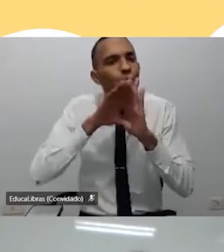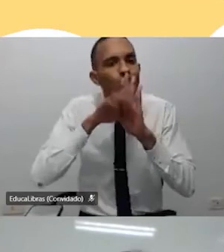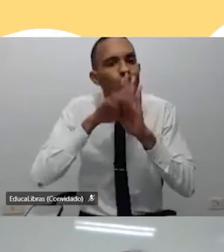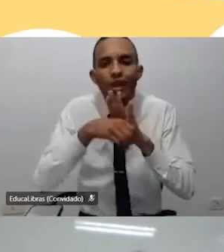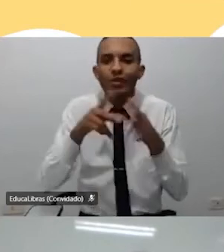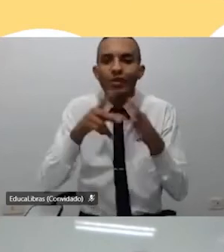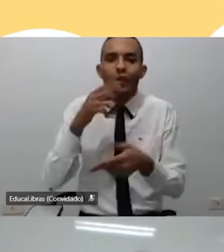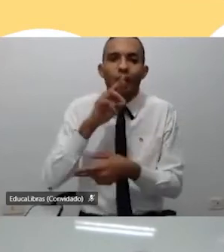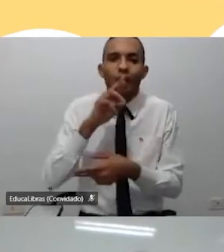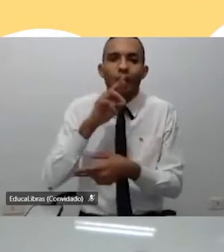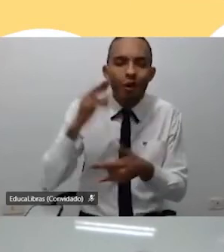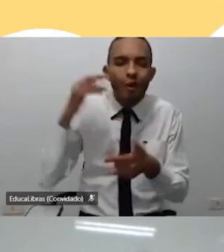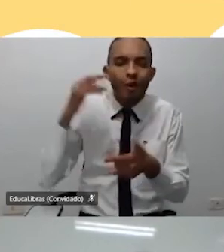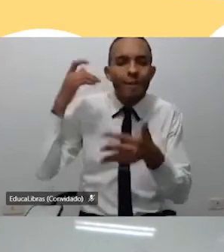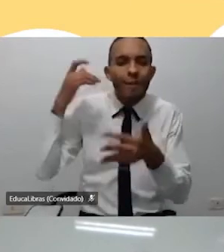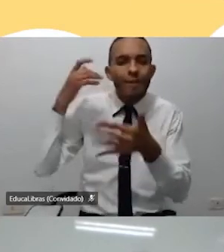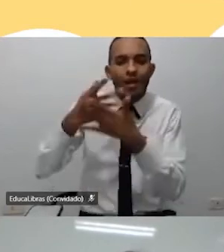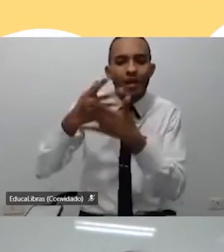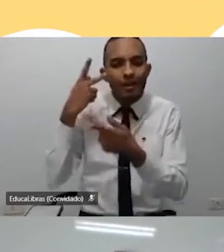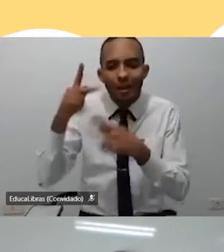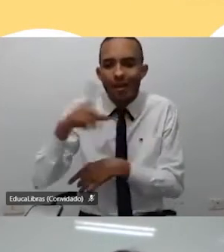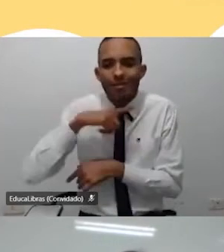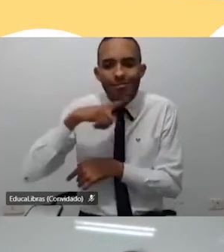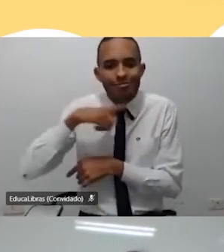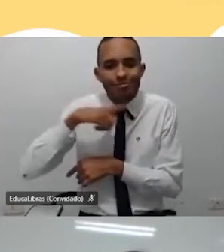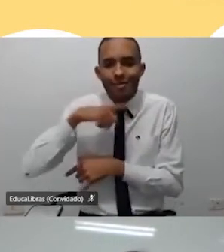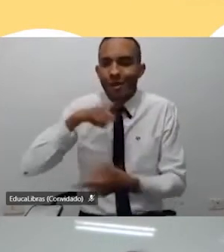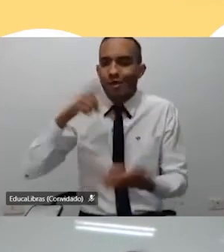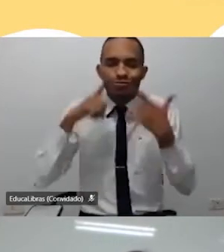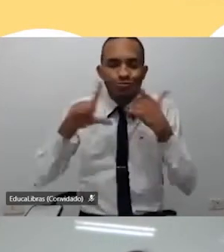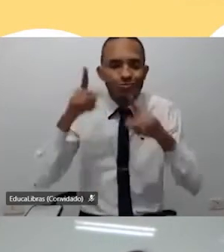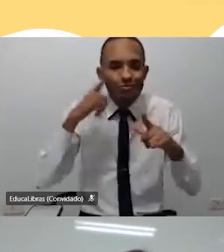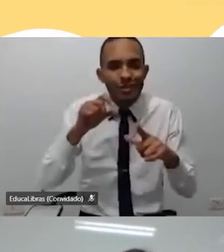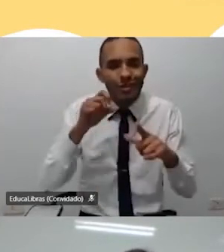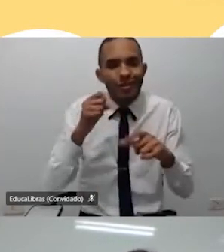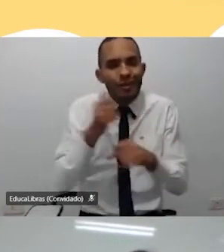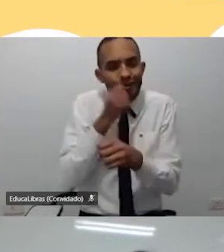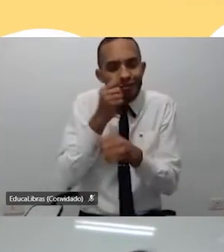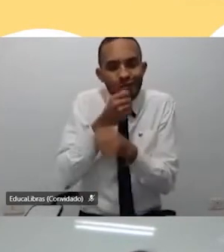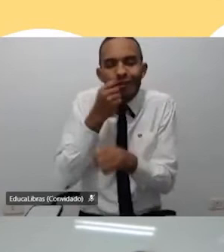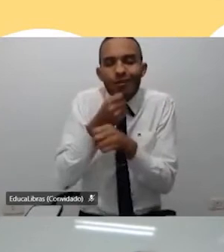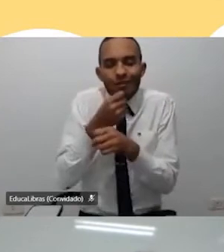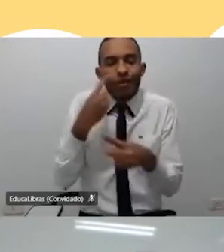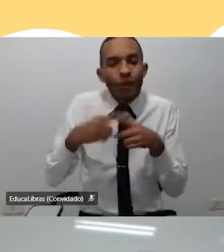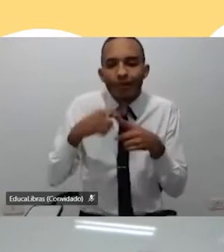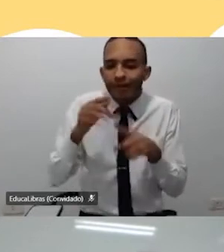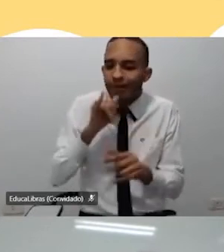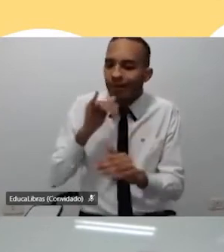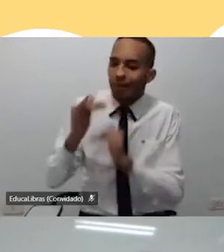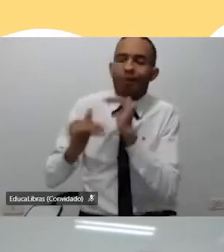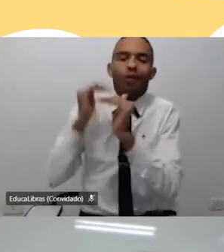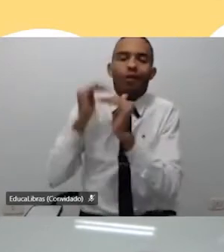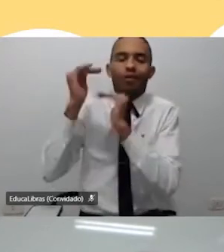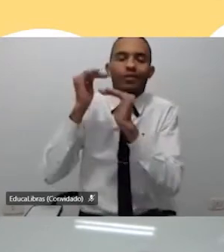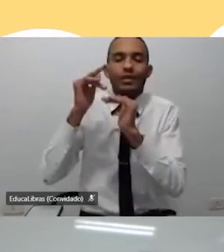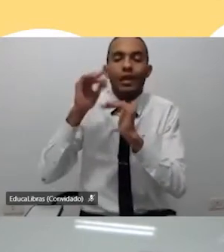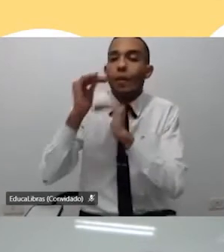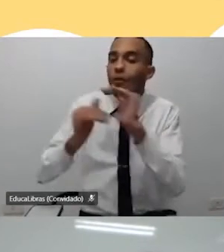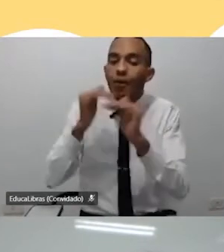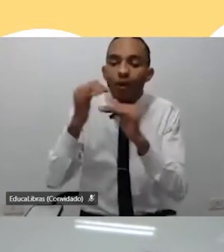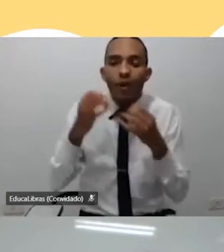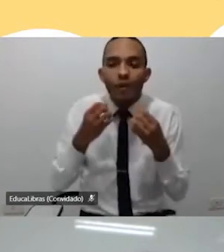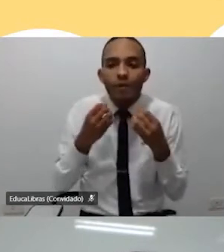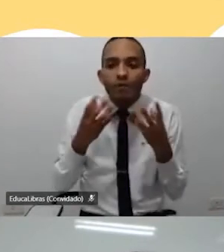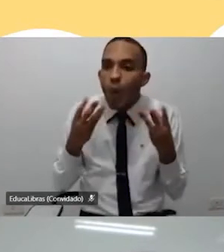jornada que ela percorre para chegar nessa construção faz com que ela se desenvolva e que desenvolva muito